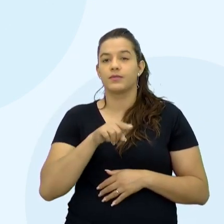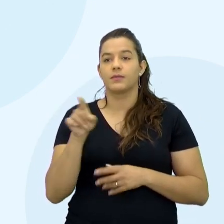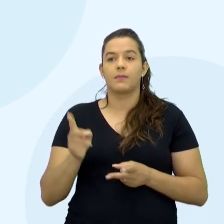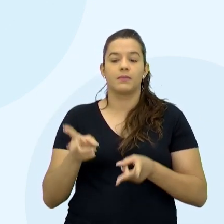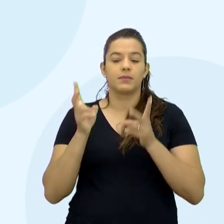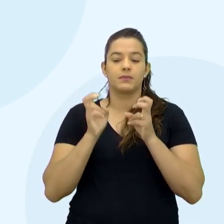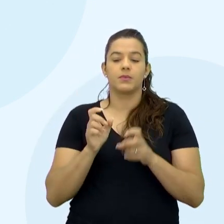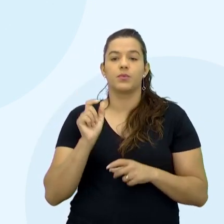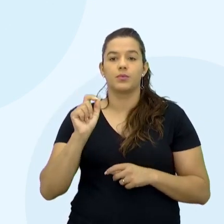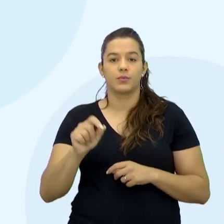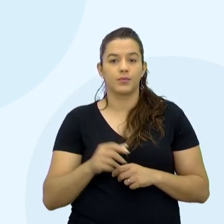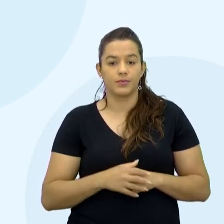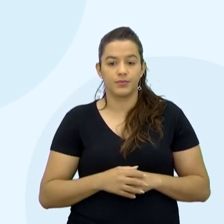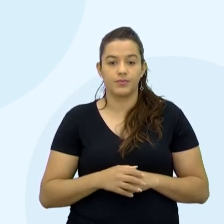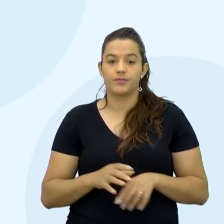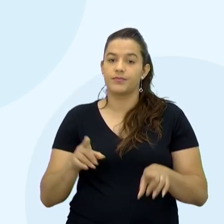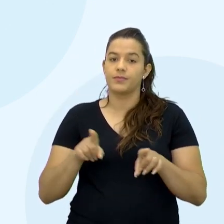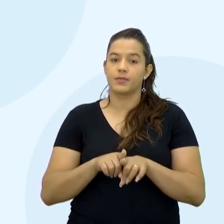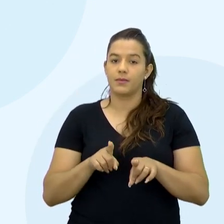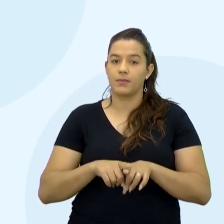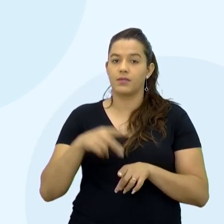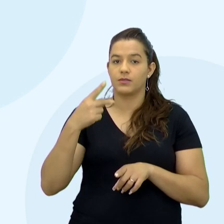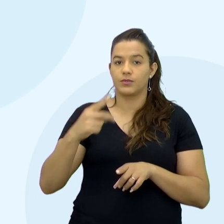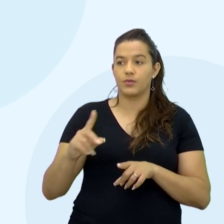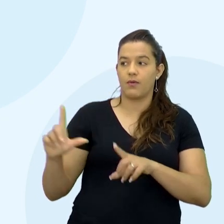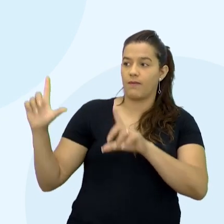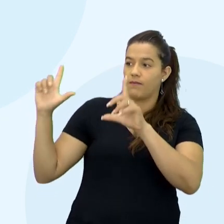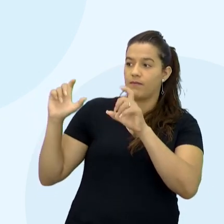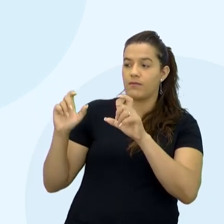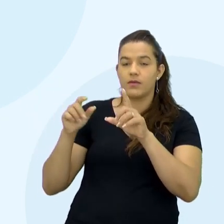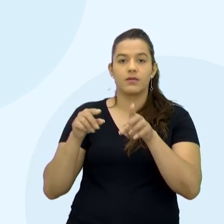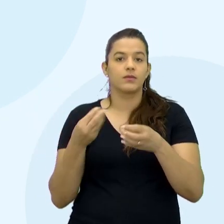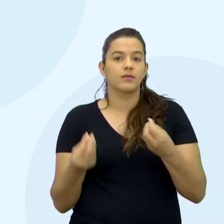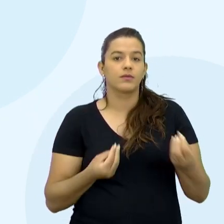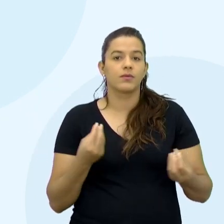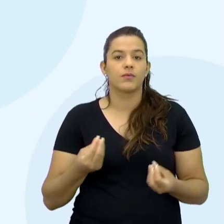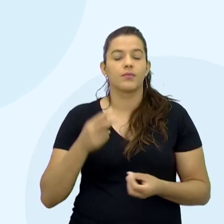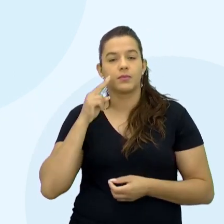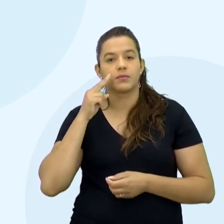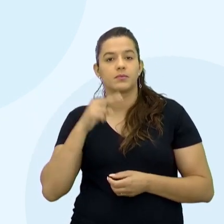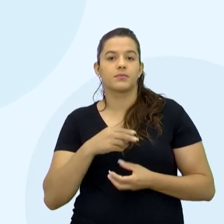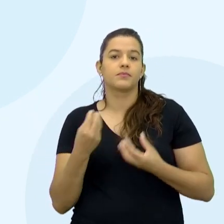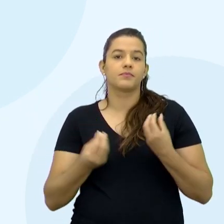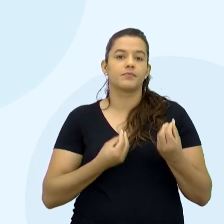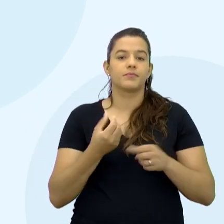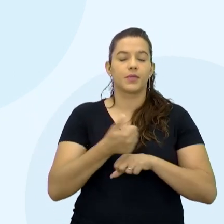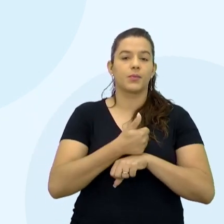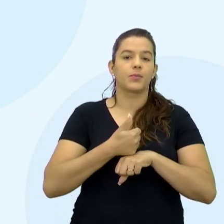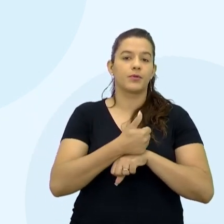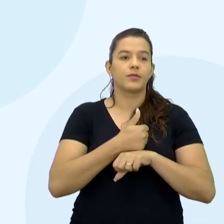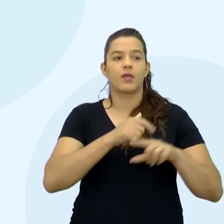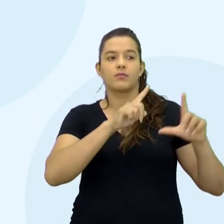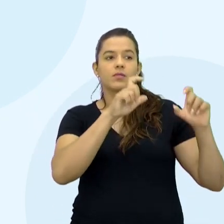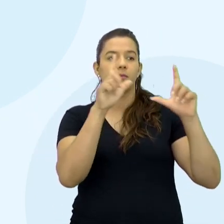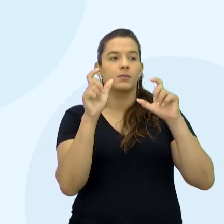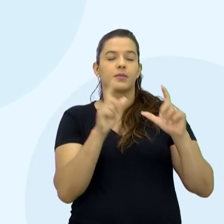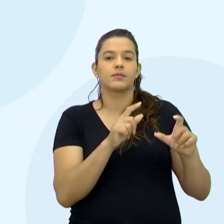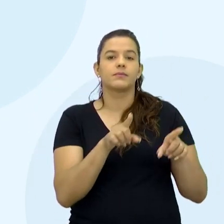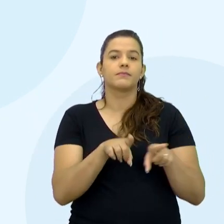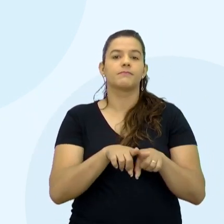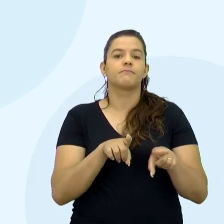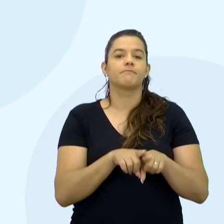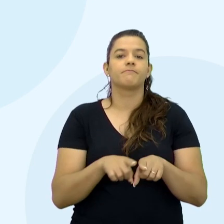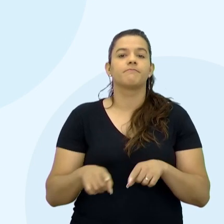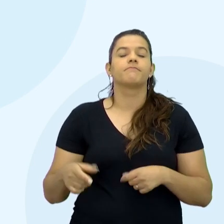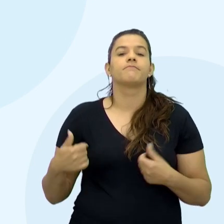E alguém também tira uma foto sua sendo fotógrafo Como que você se vê ali fazendo também Então essa